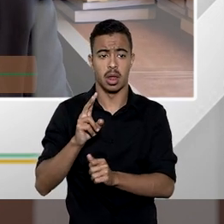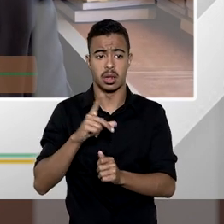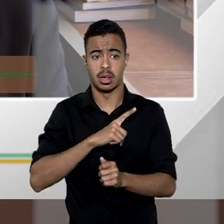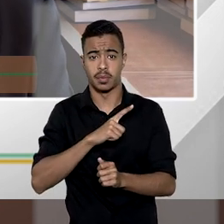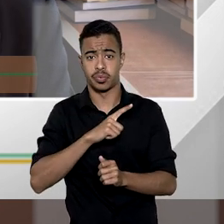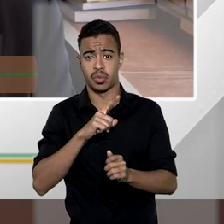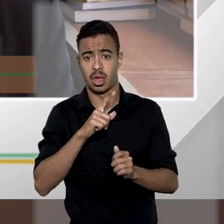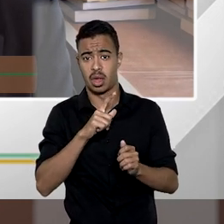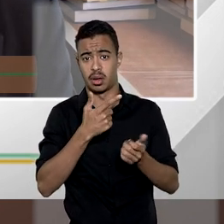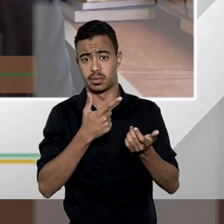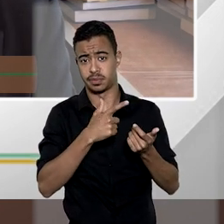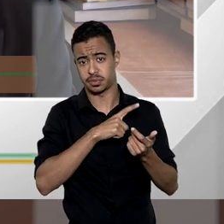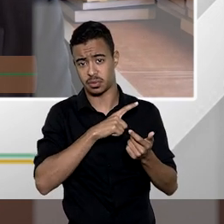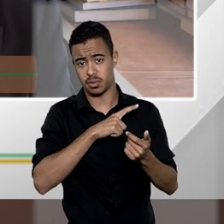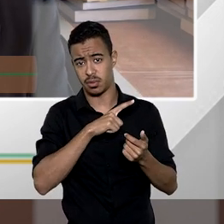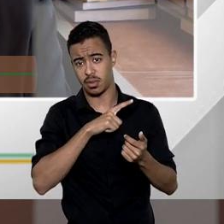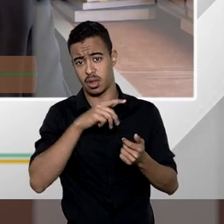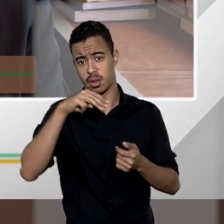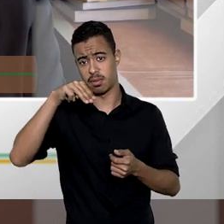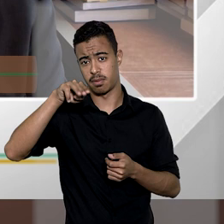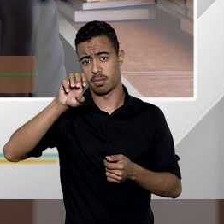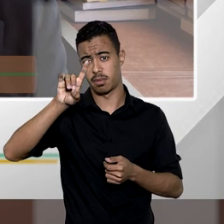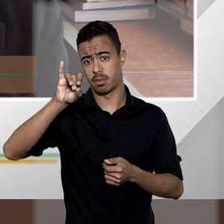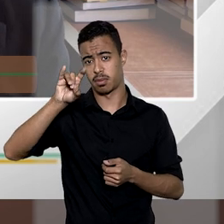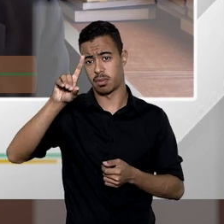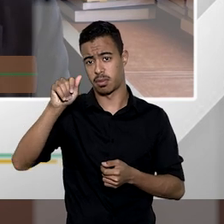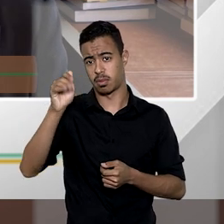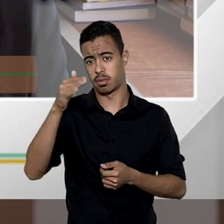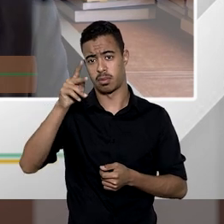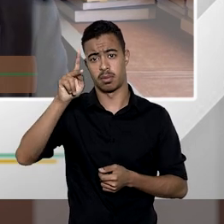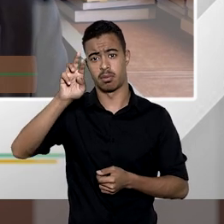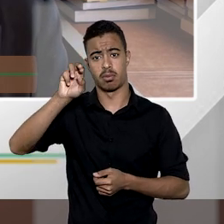medida provisória que foi reeditada 99 vezes